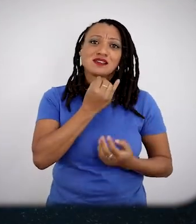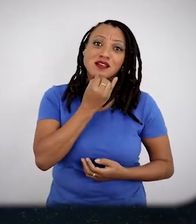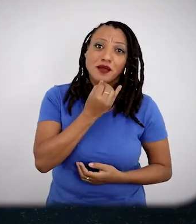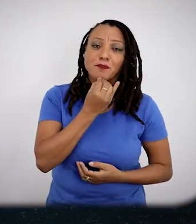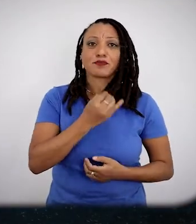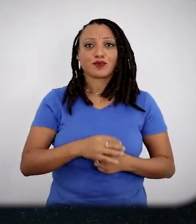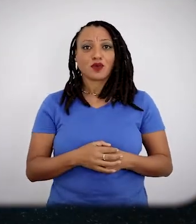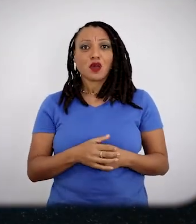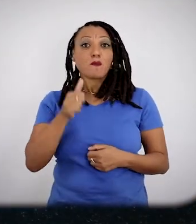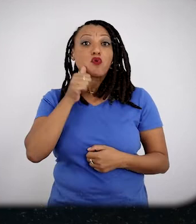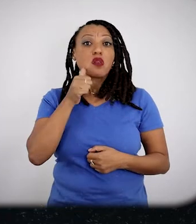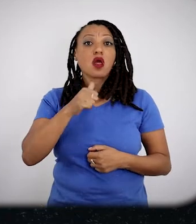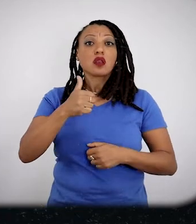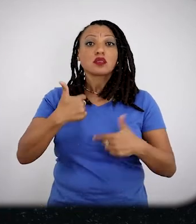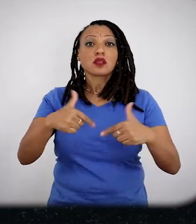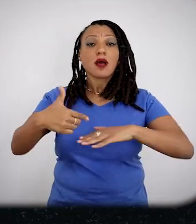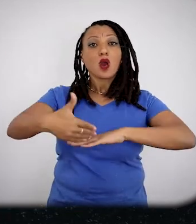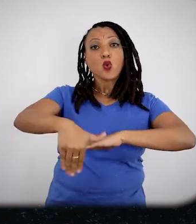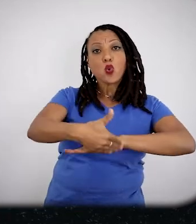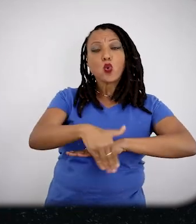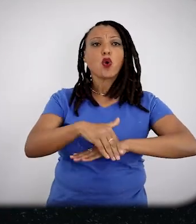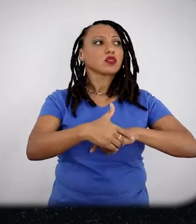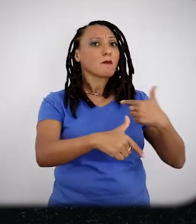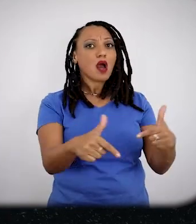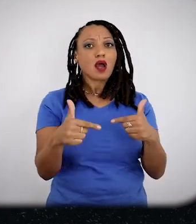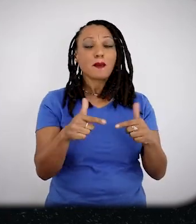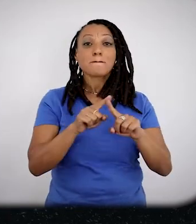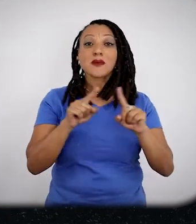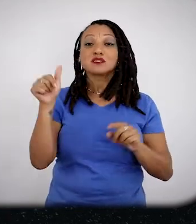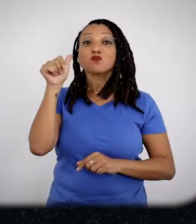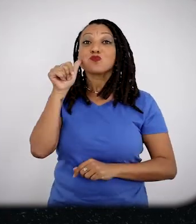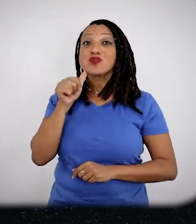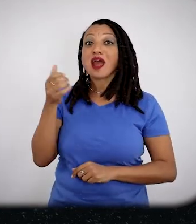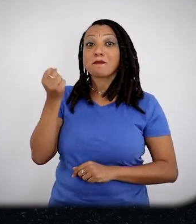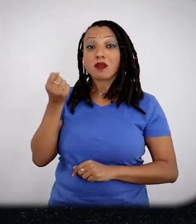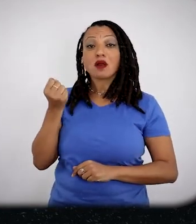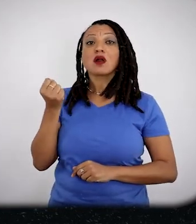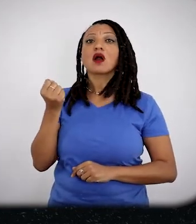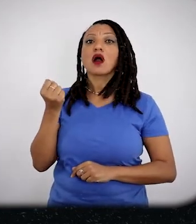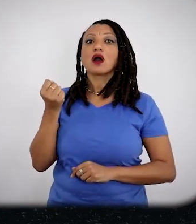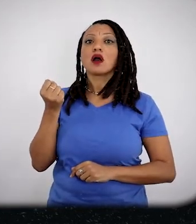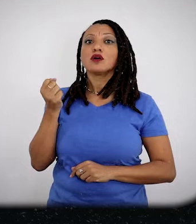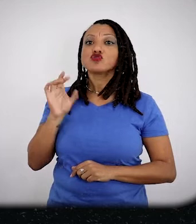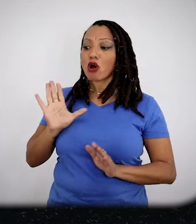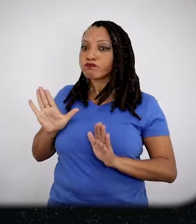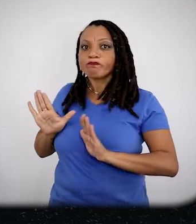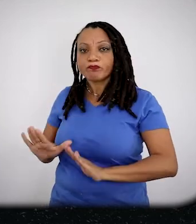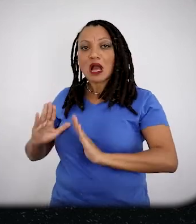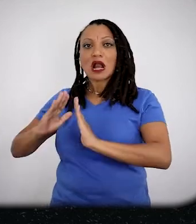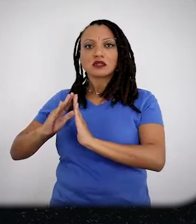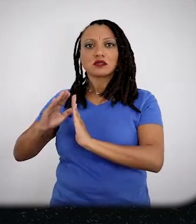isso como mulheres que estarão nas ruas no momento em que as mulheres brancas estão confinadas ao espaço